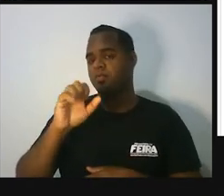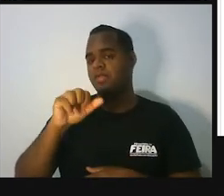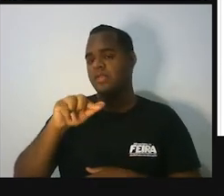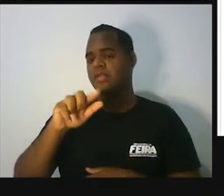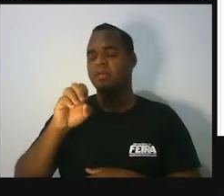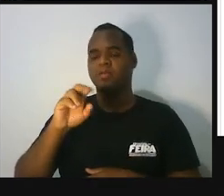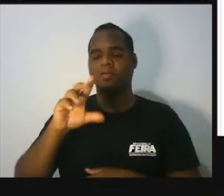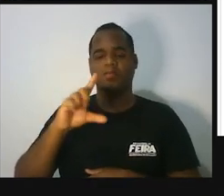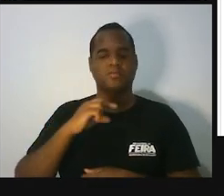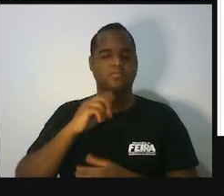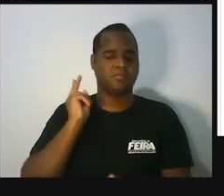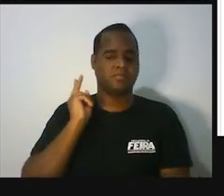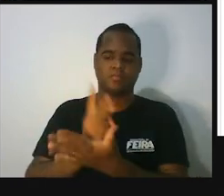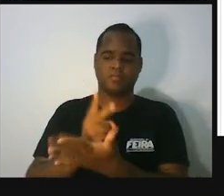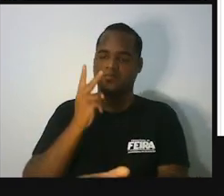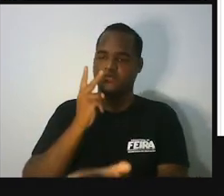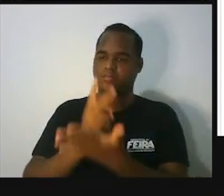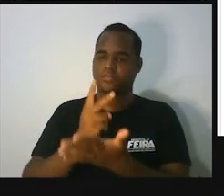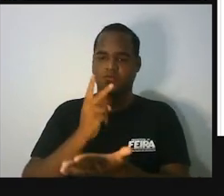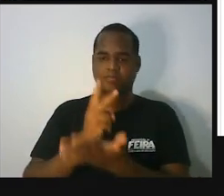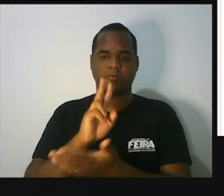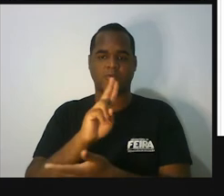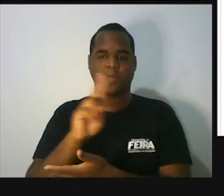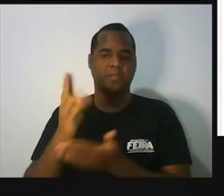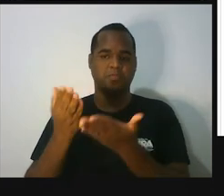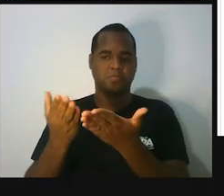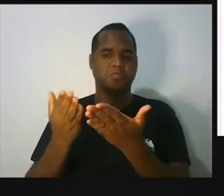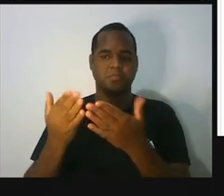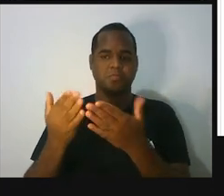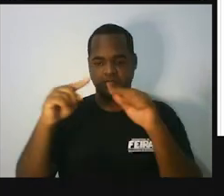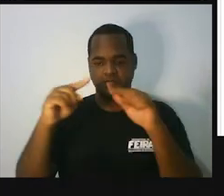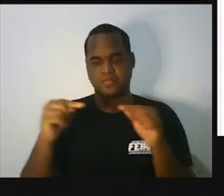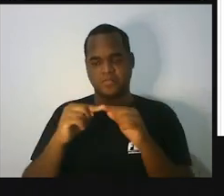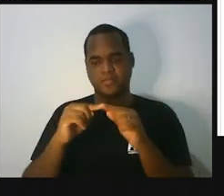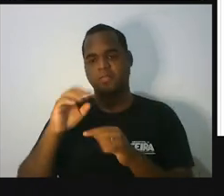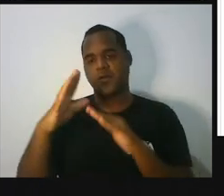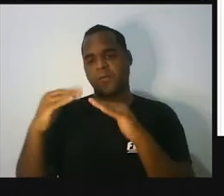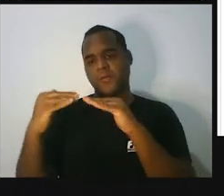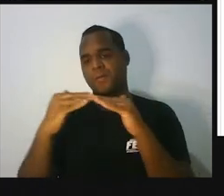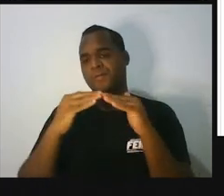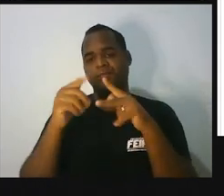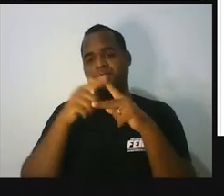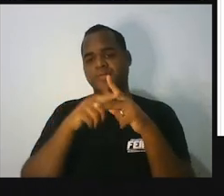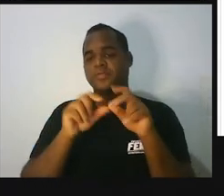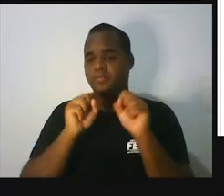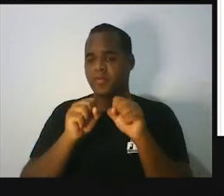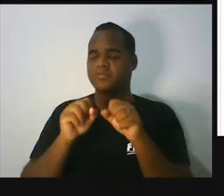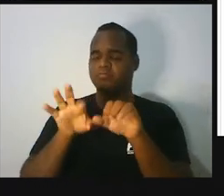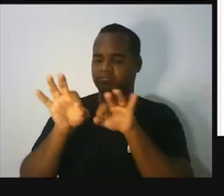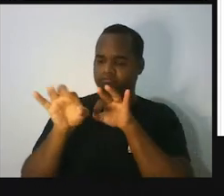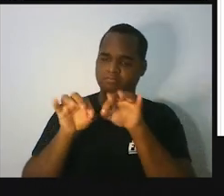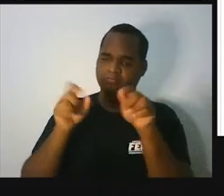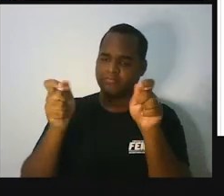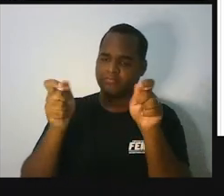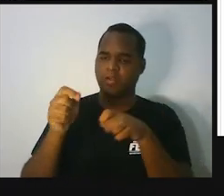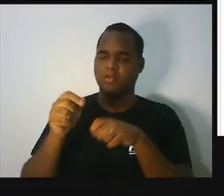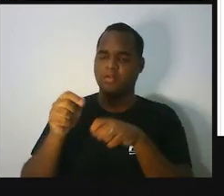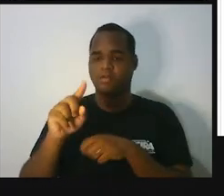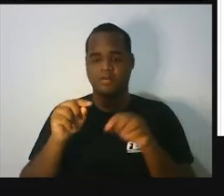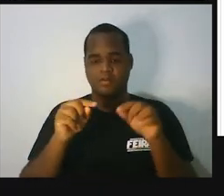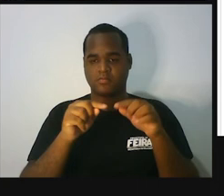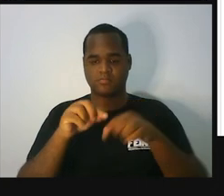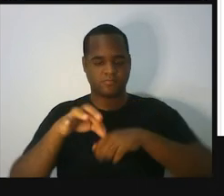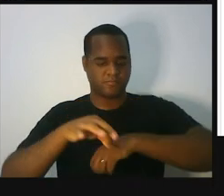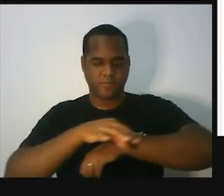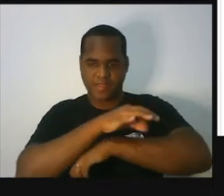Ele sempre será acutângulo. Os outros aqui você pode estar tentando construir, quem sabe, com uma reguinha,